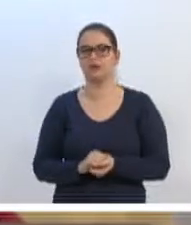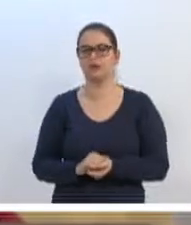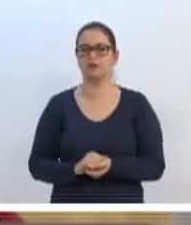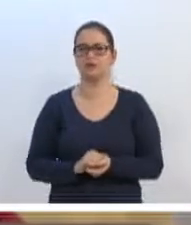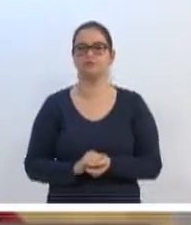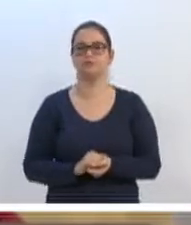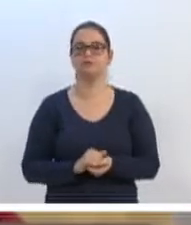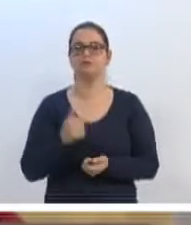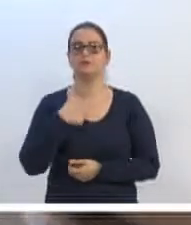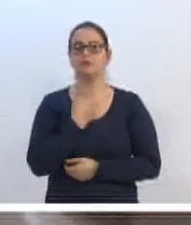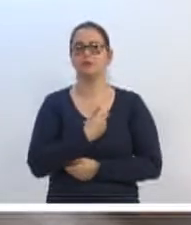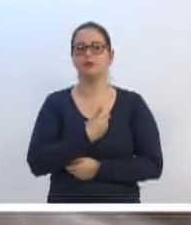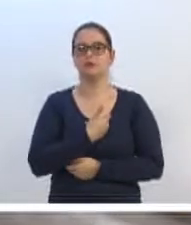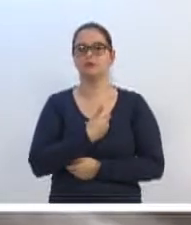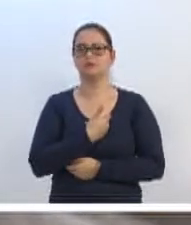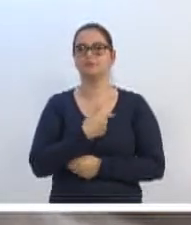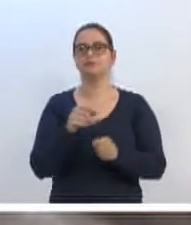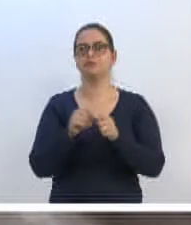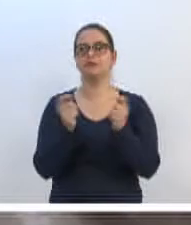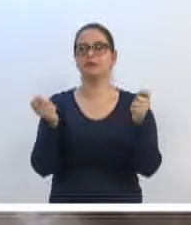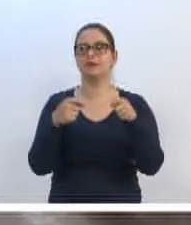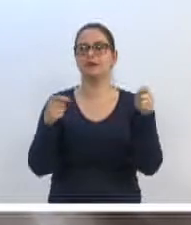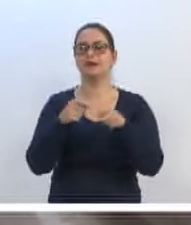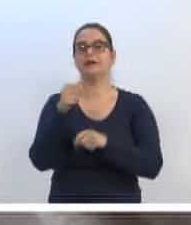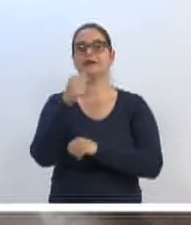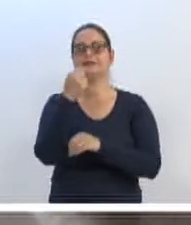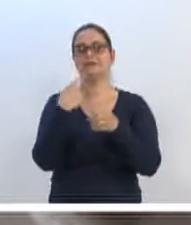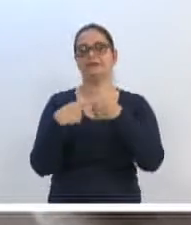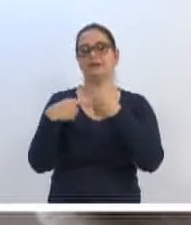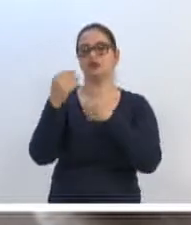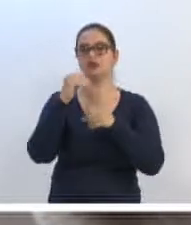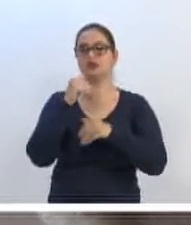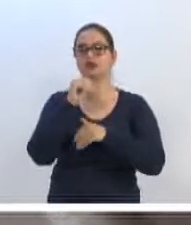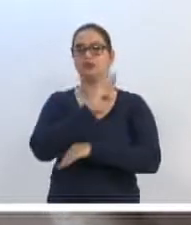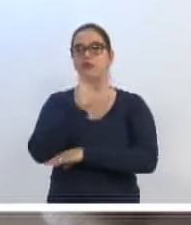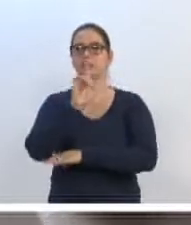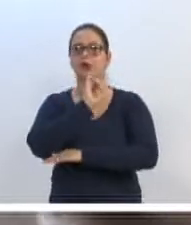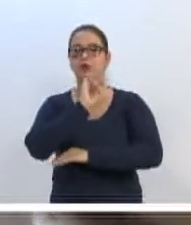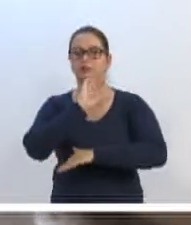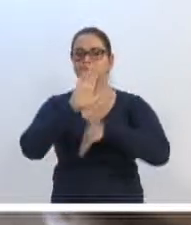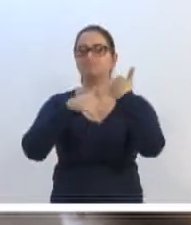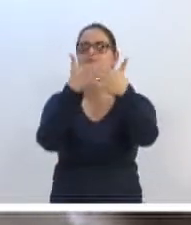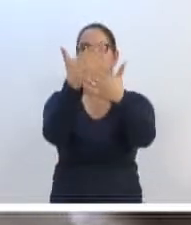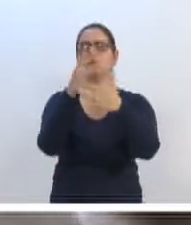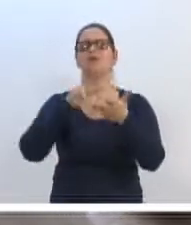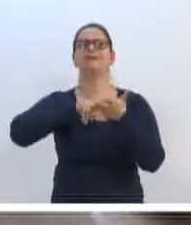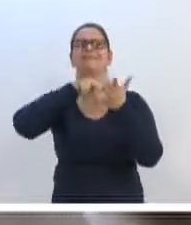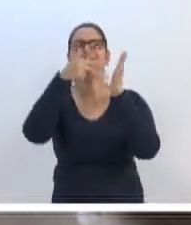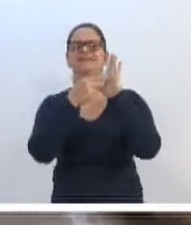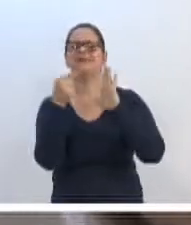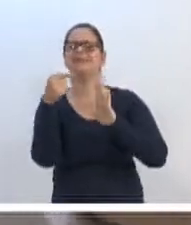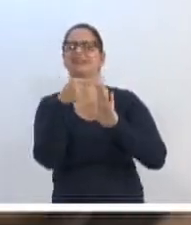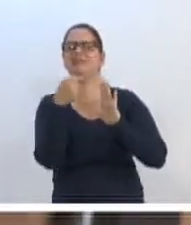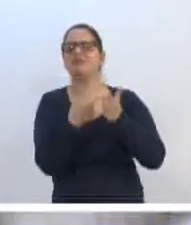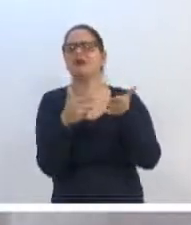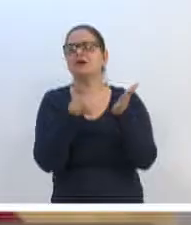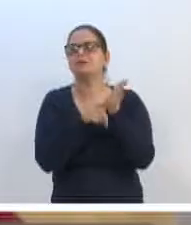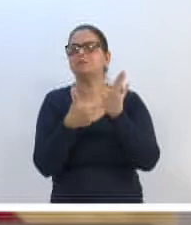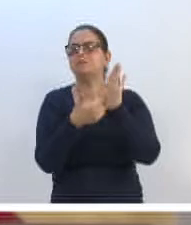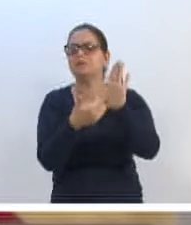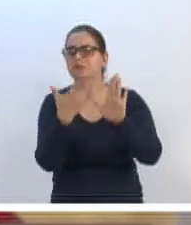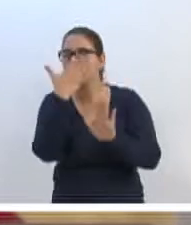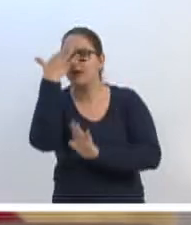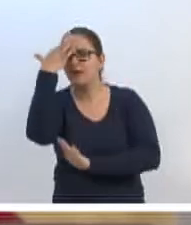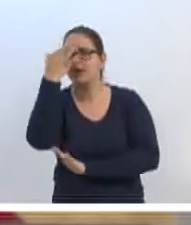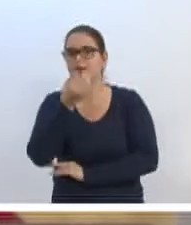de modo que a gente possa, a cidade de Blumenau, dar esse grande passo. O que significa isso, para que você possa entender?